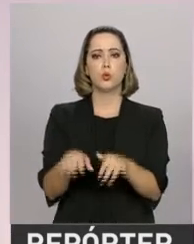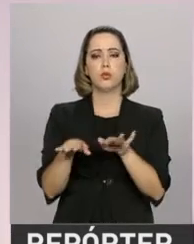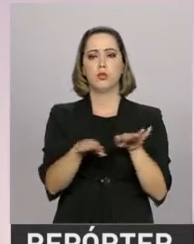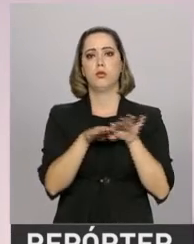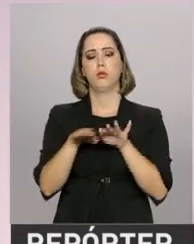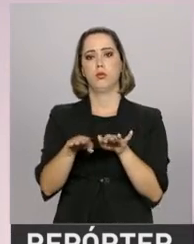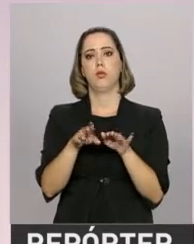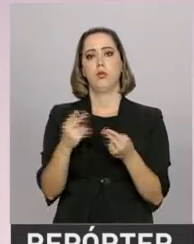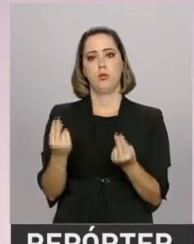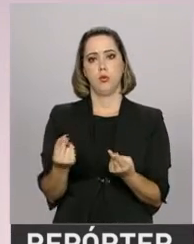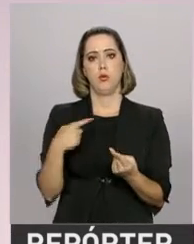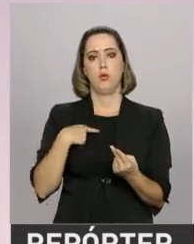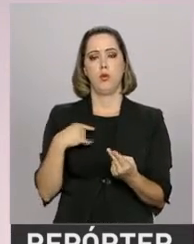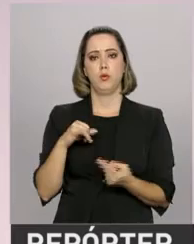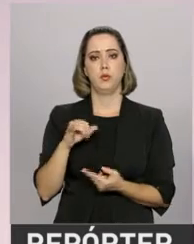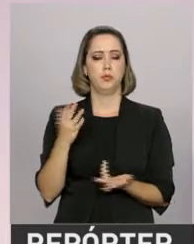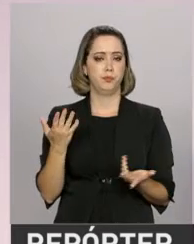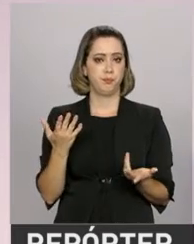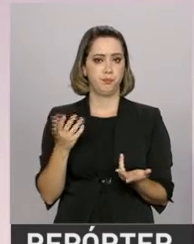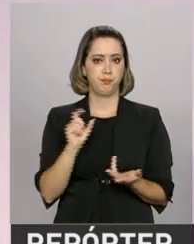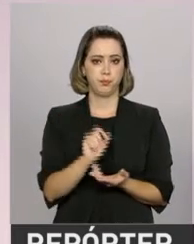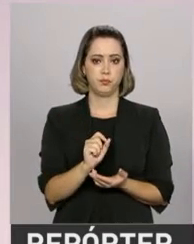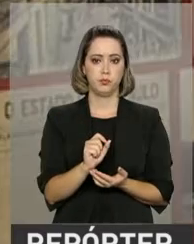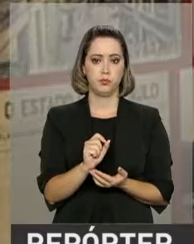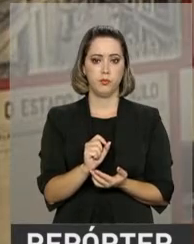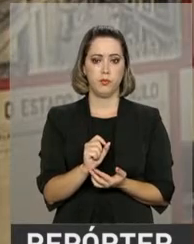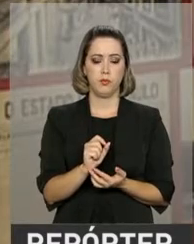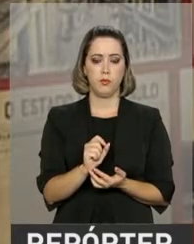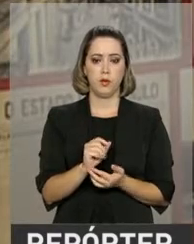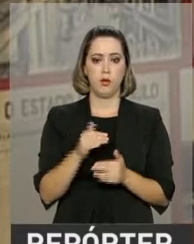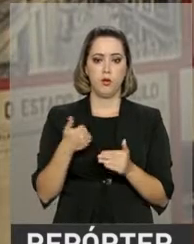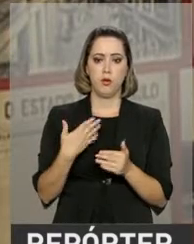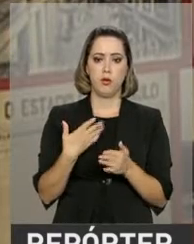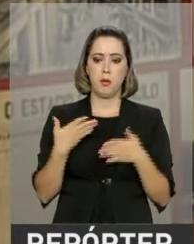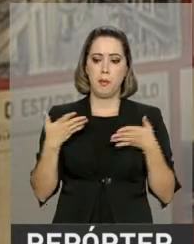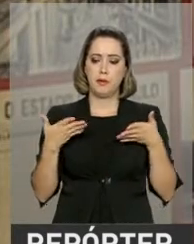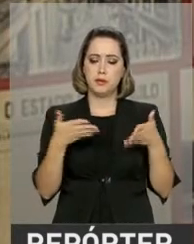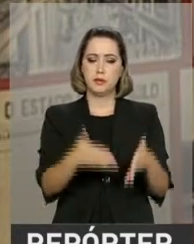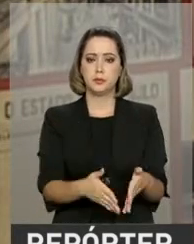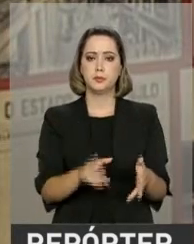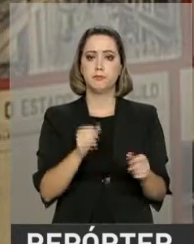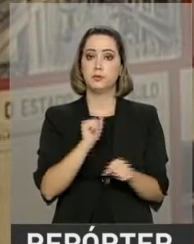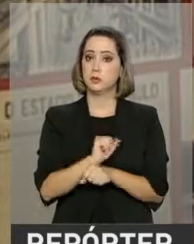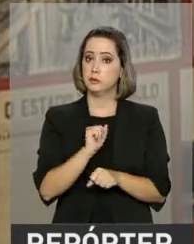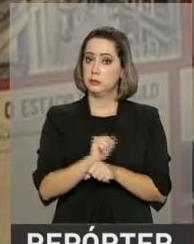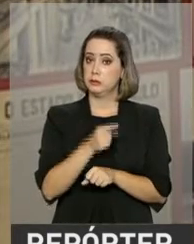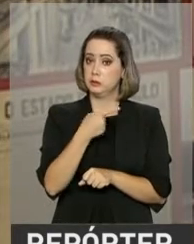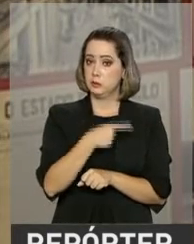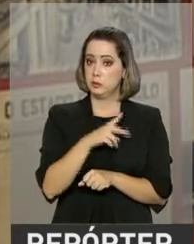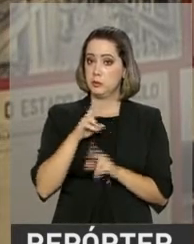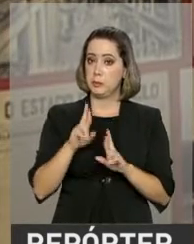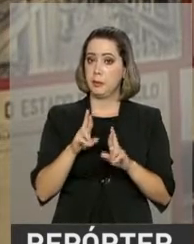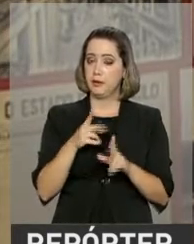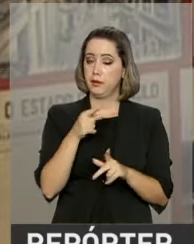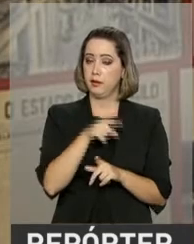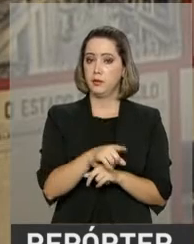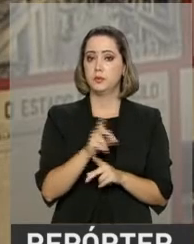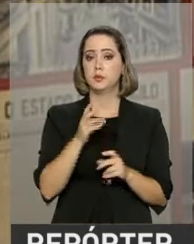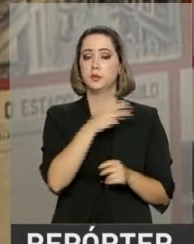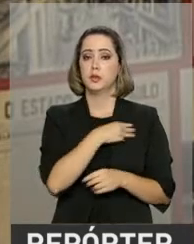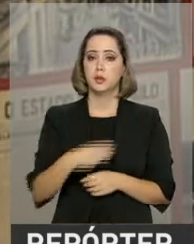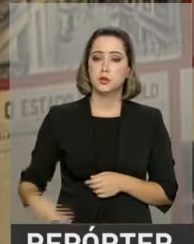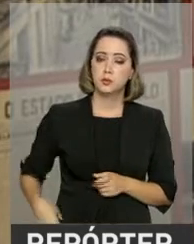servidor. Indexação fica igual se é servidor ou não é servidor. A participação mais aguardada do fórum era a do ministro da Fazenda, Henrique